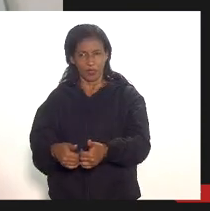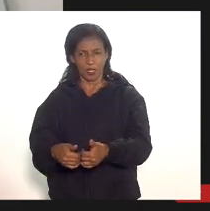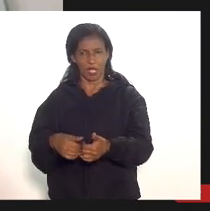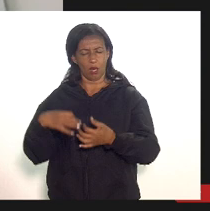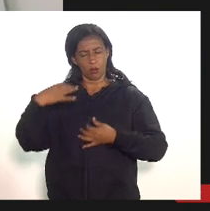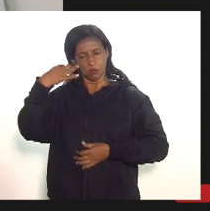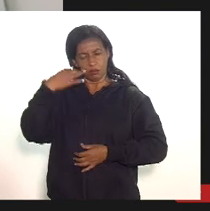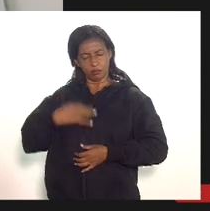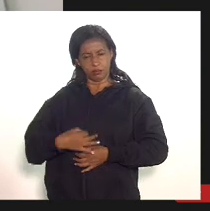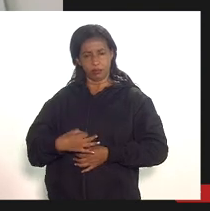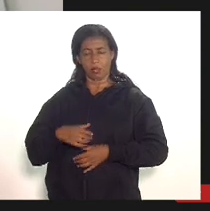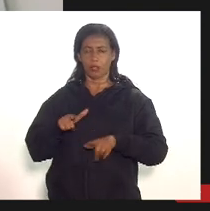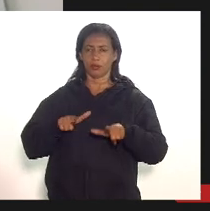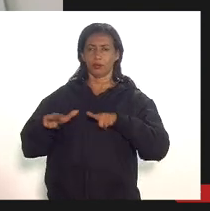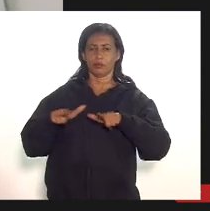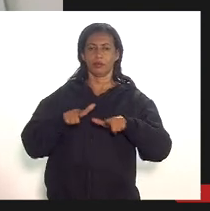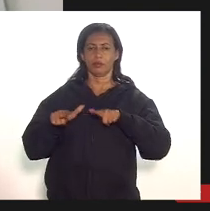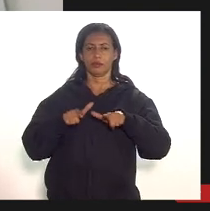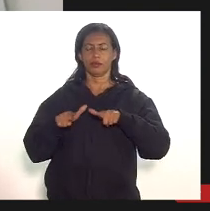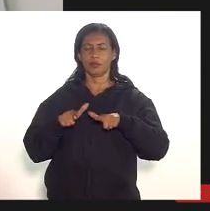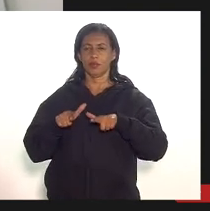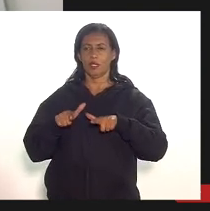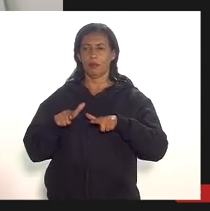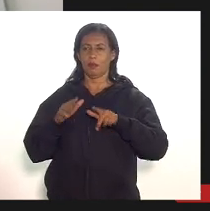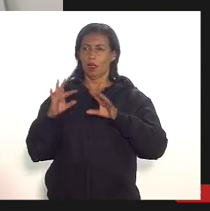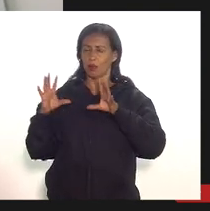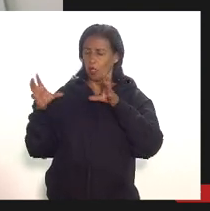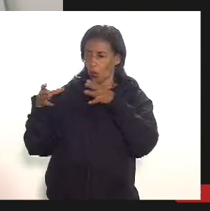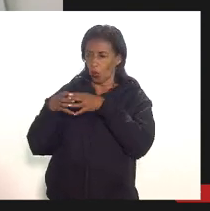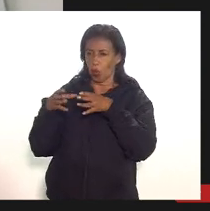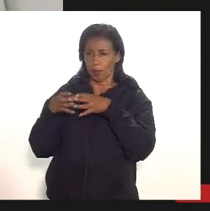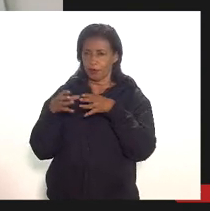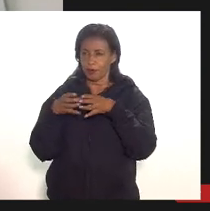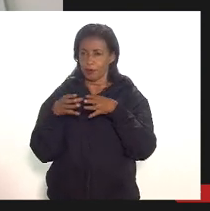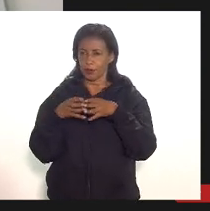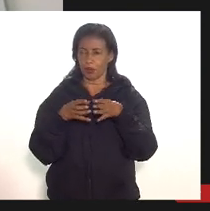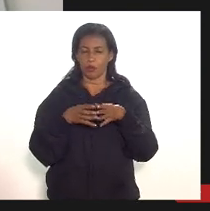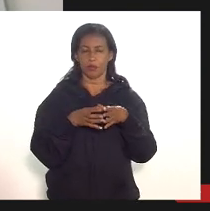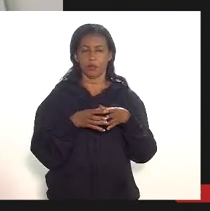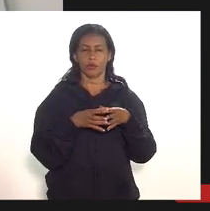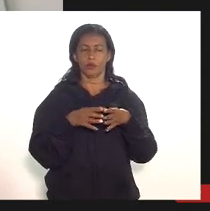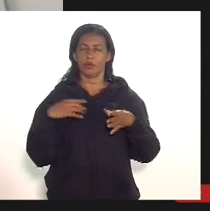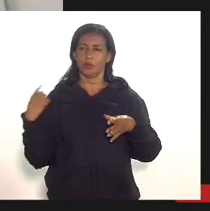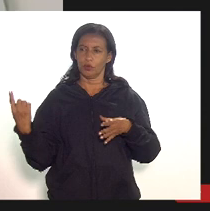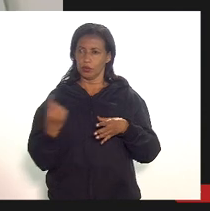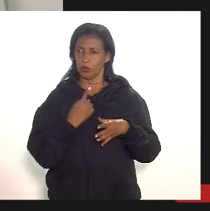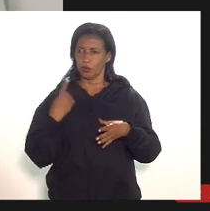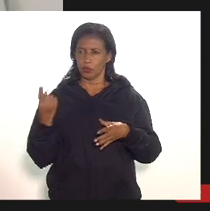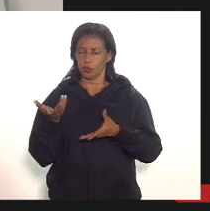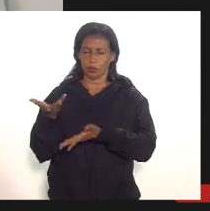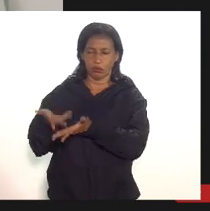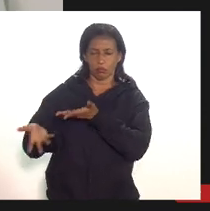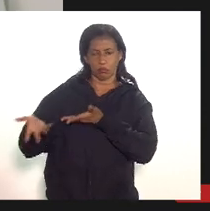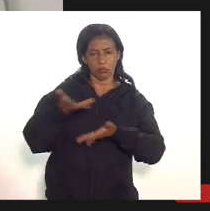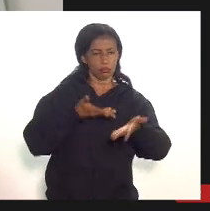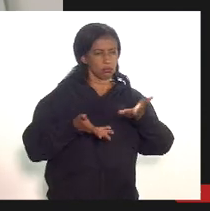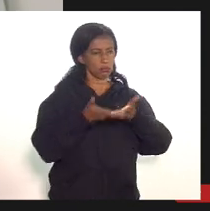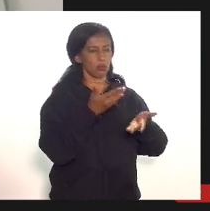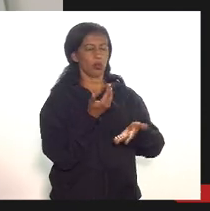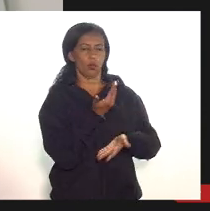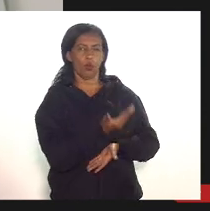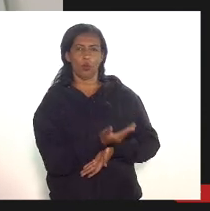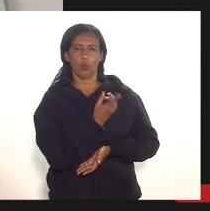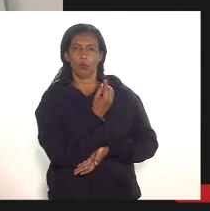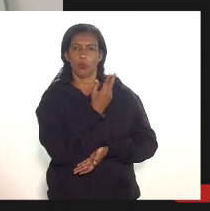certeza um trabalho proficiente da comissão né e dos nossos colaboradores como doutor